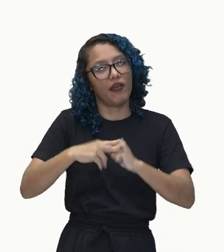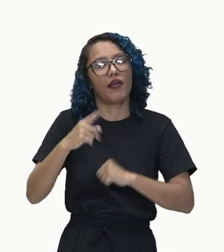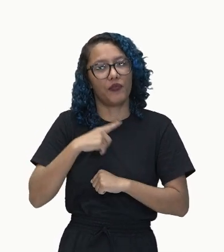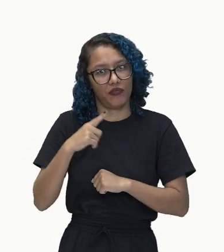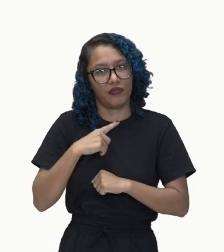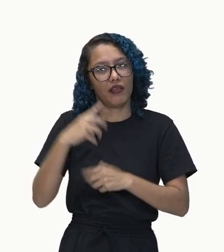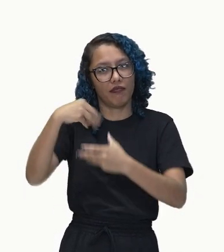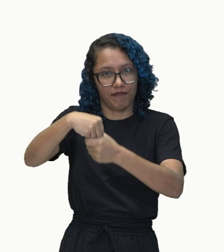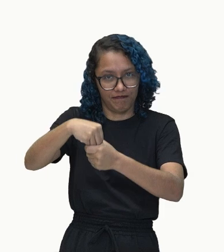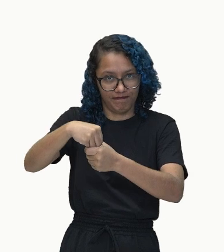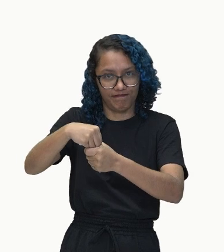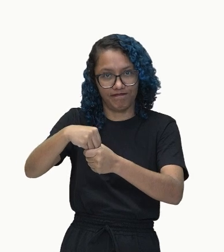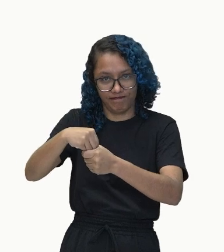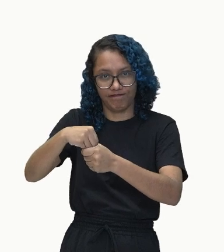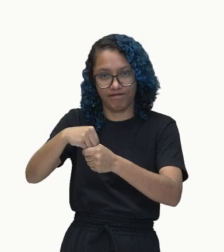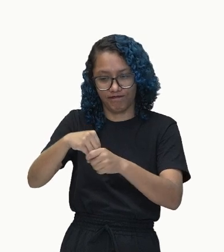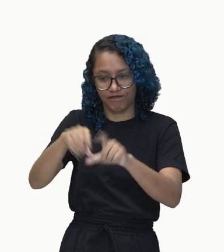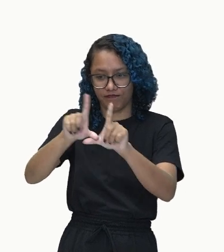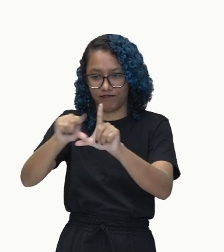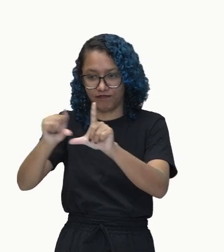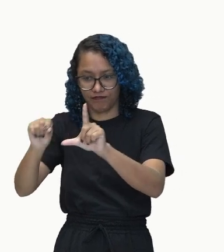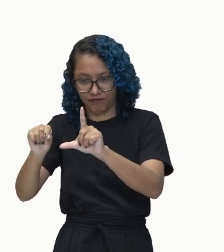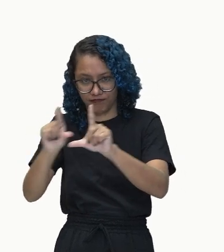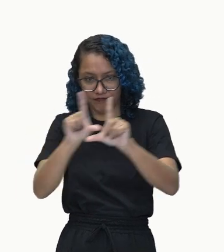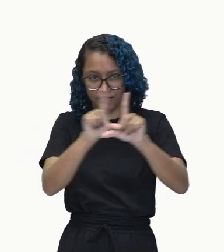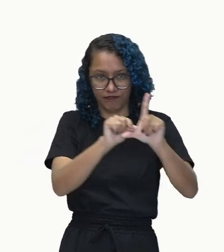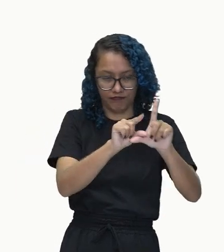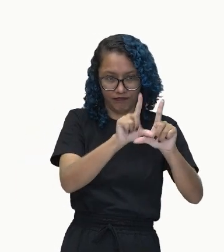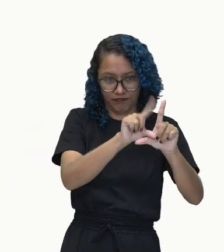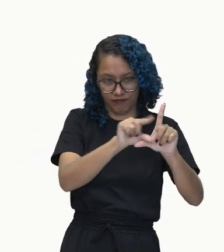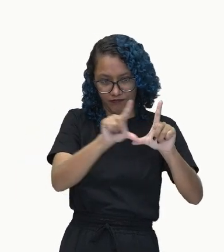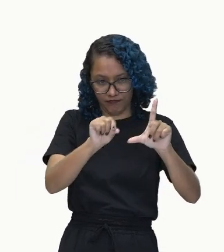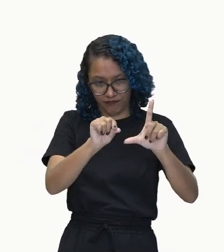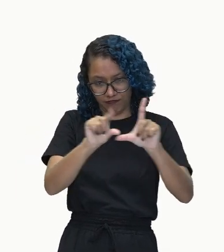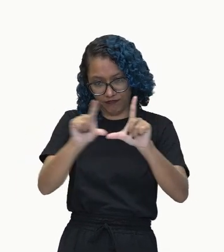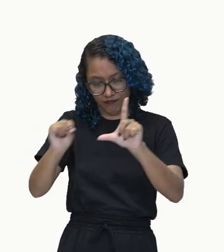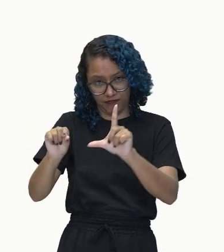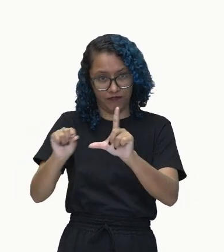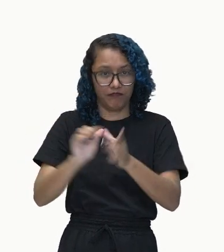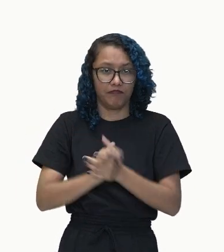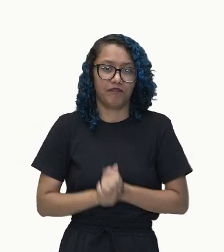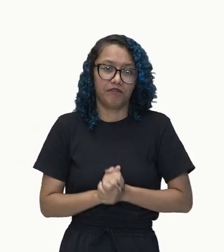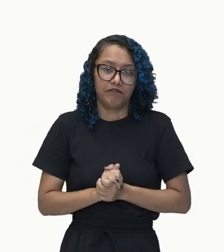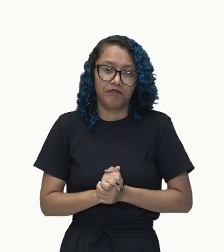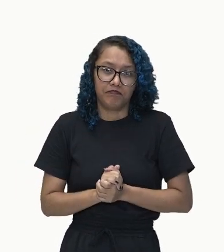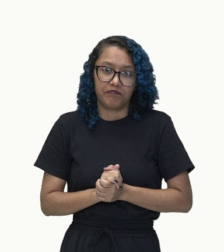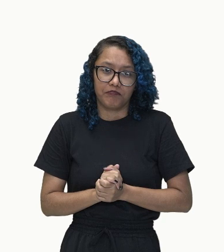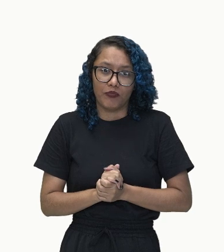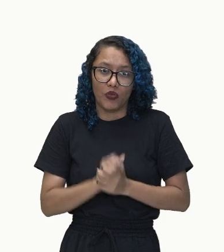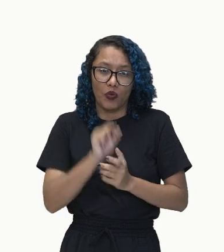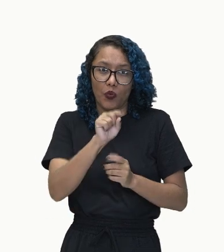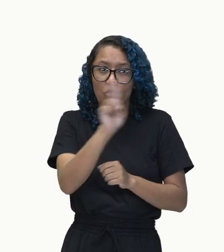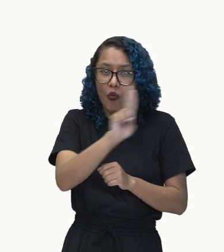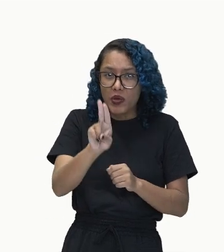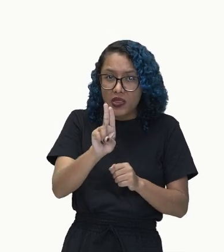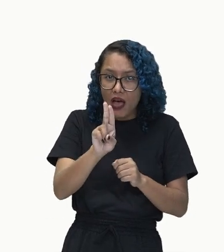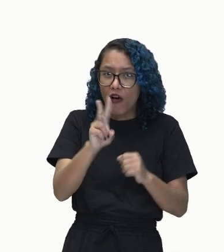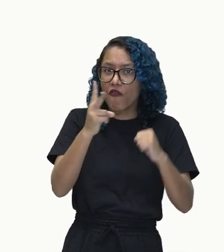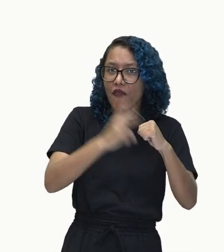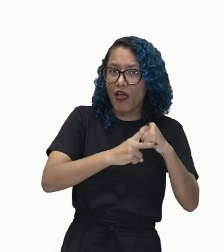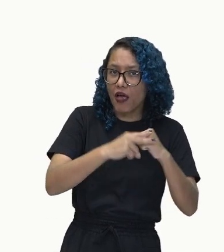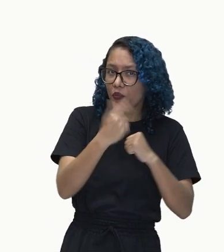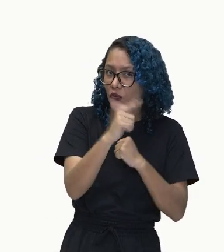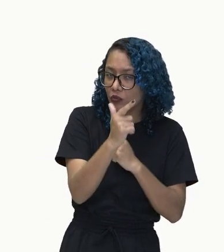Ok? Então, nominal vem de nome. Sabemos que não tem nada a ver com verbo. E verbal é verbo. Ok?